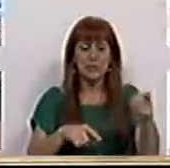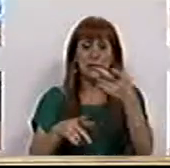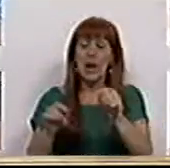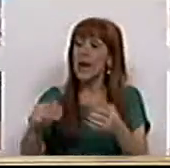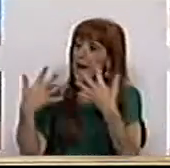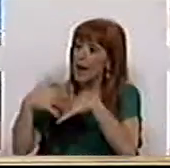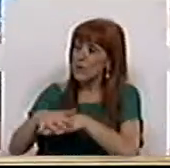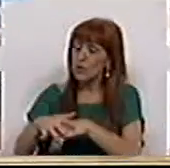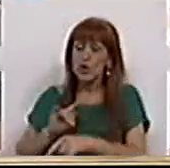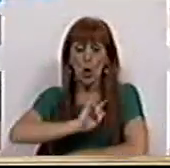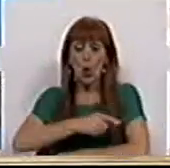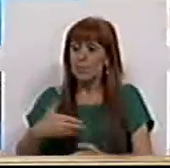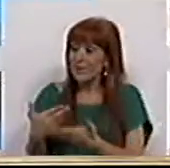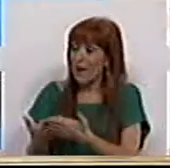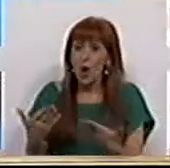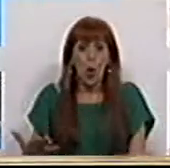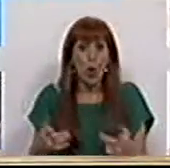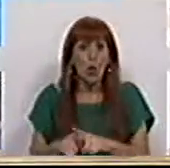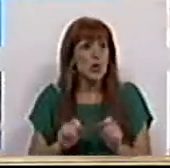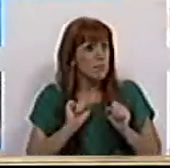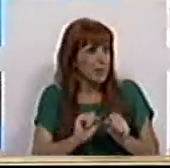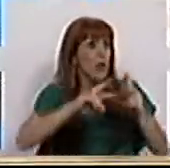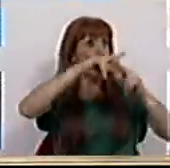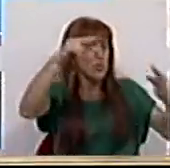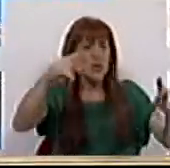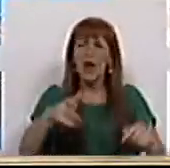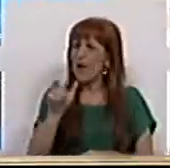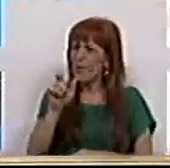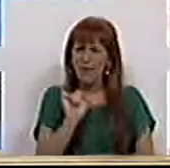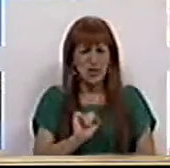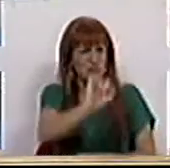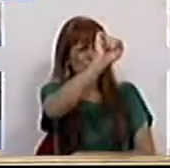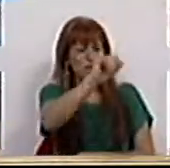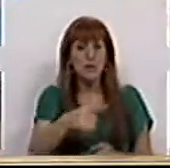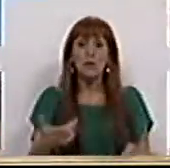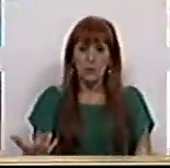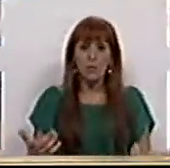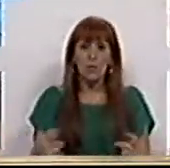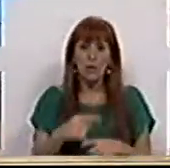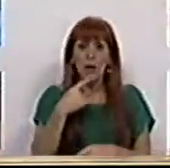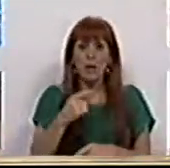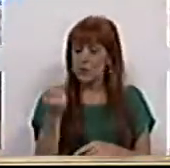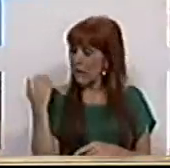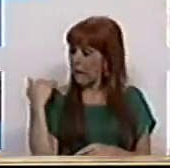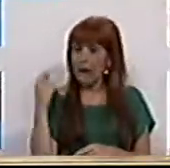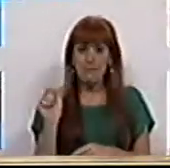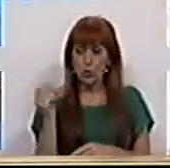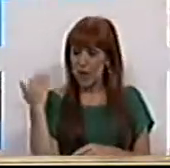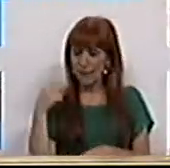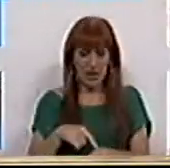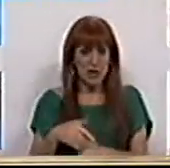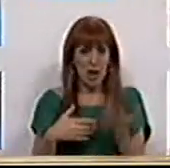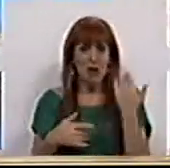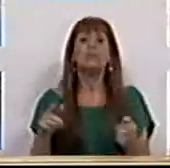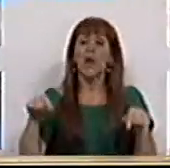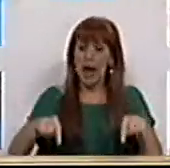é preciso integrar competências que hoje são dos municípios. As palavras são suas e foram ditas há poucos minutos atrás,